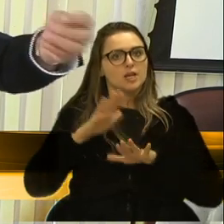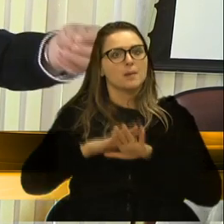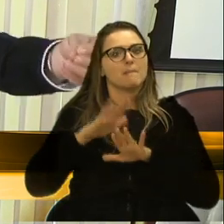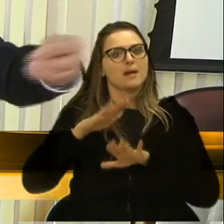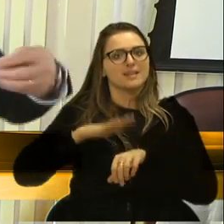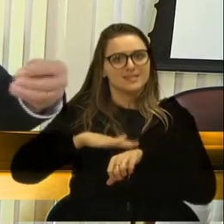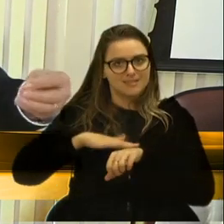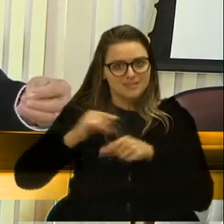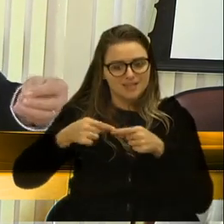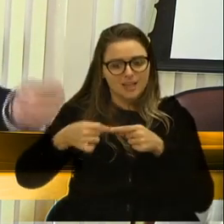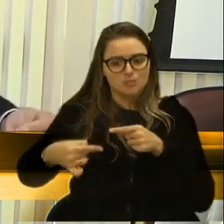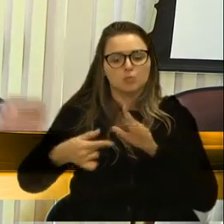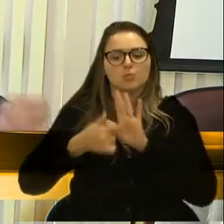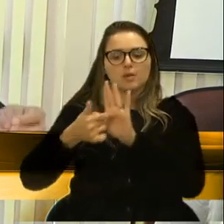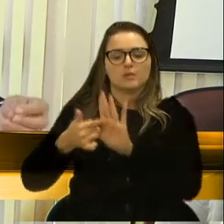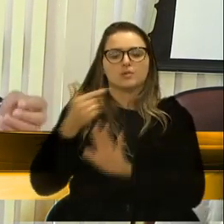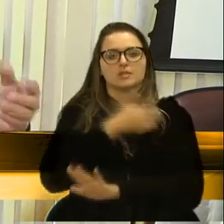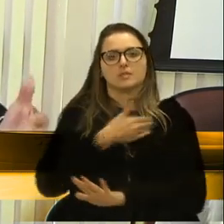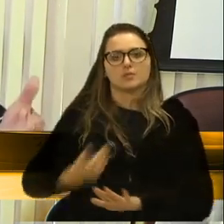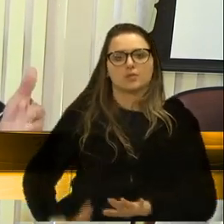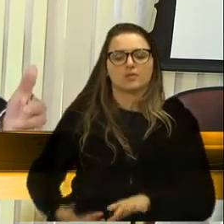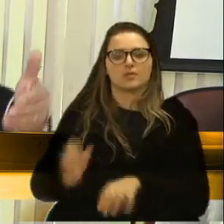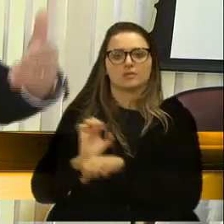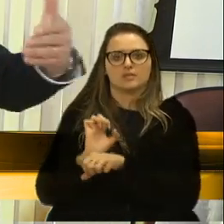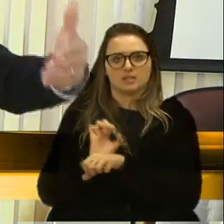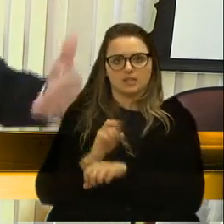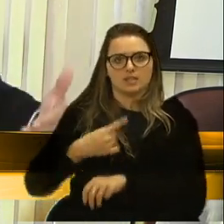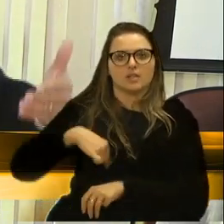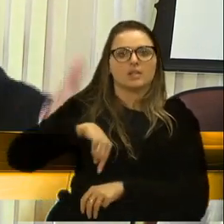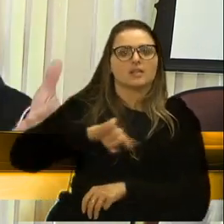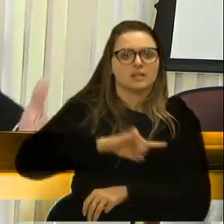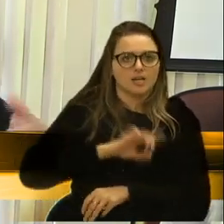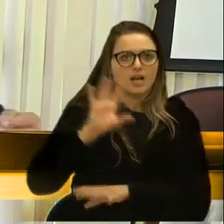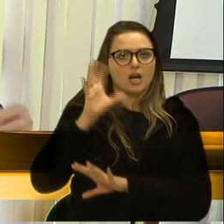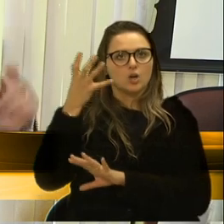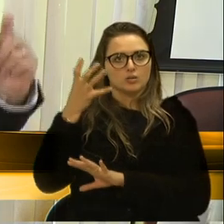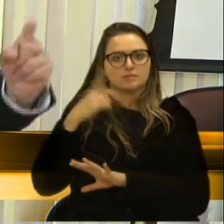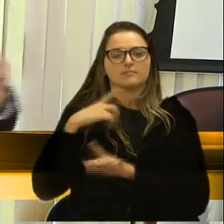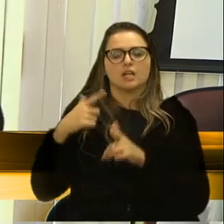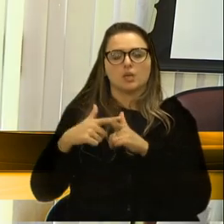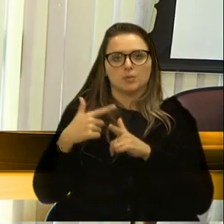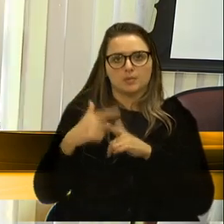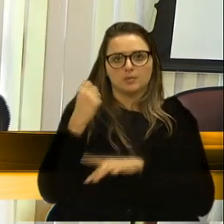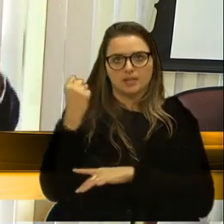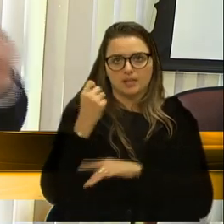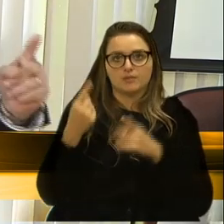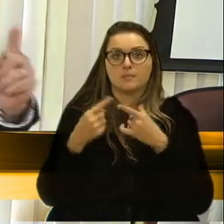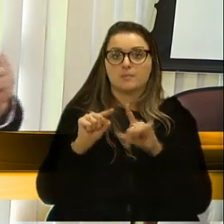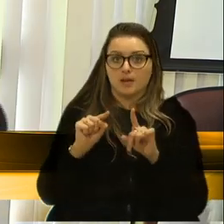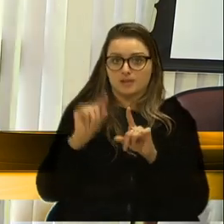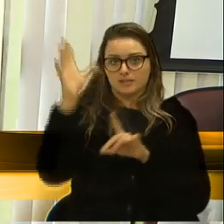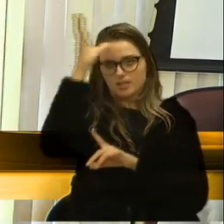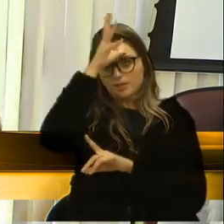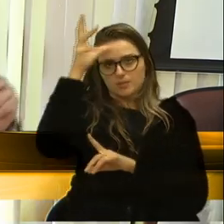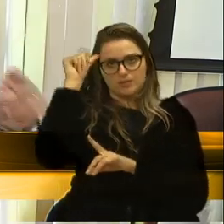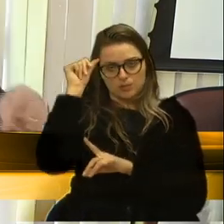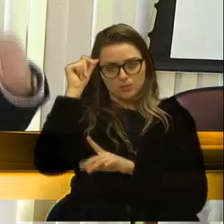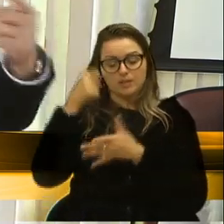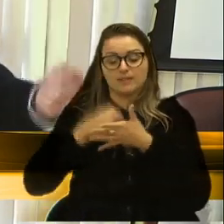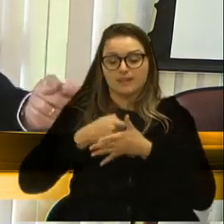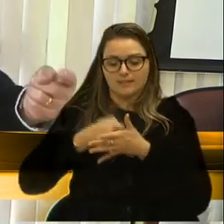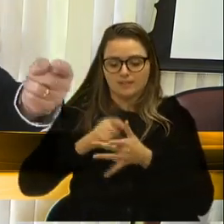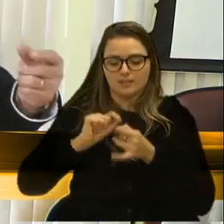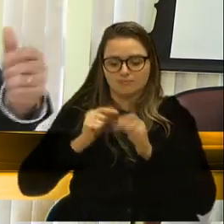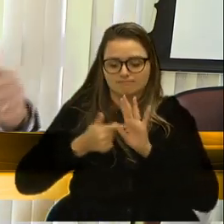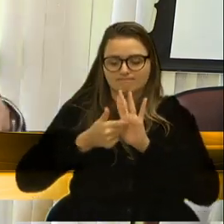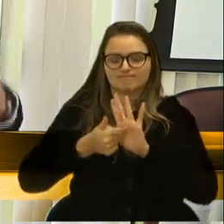tempo para mostrar para o governo do estado que, sim, aconteceu, tem essa situação, mas que o município não se eximiu, está fazendo